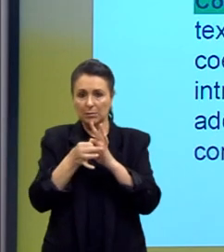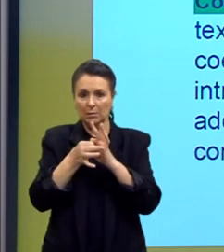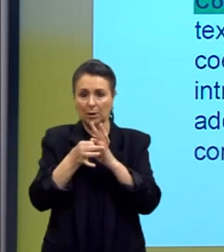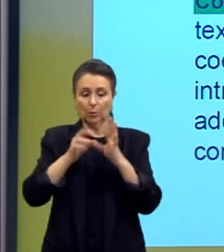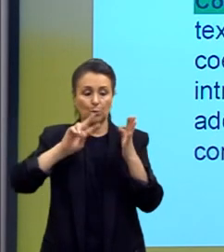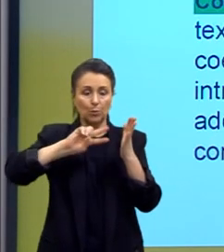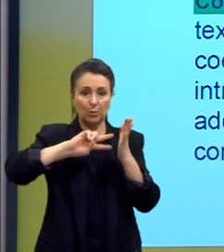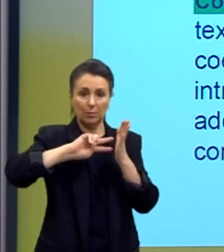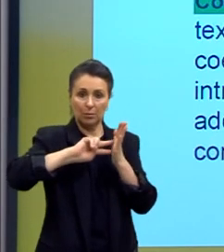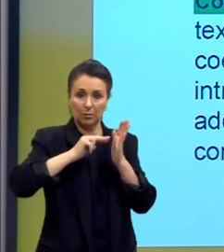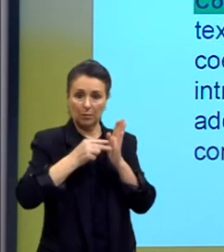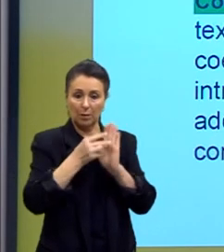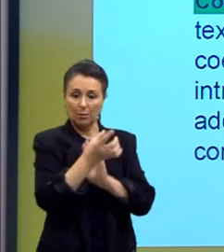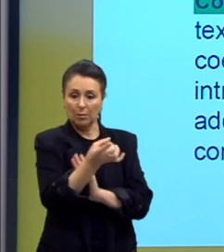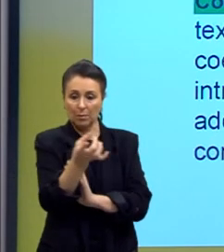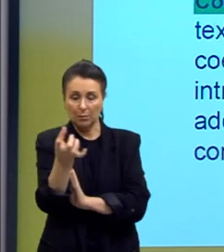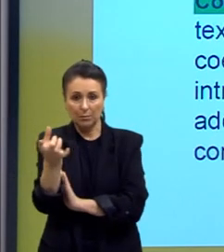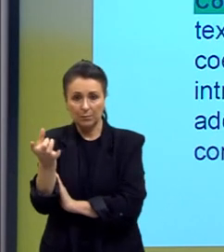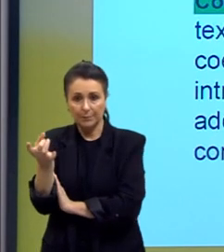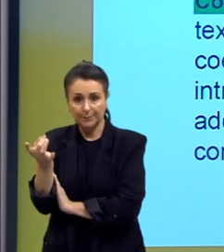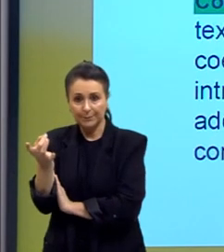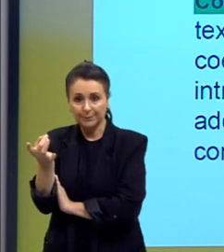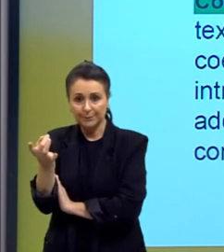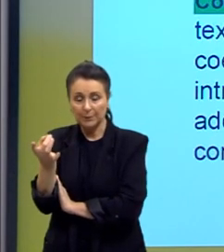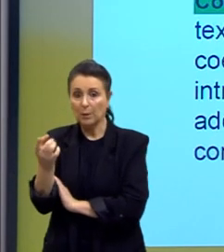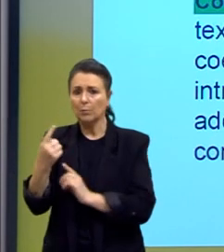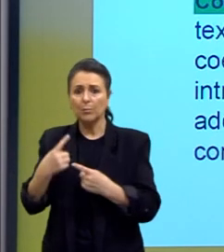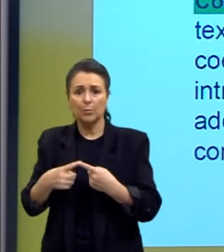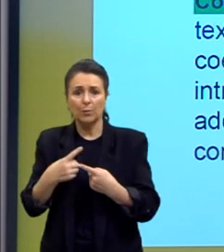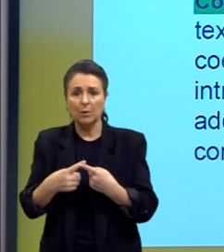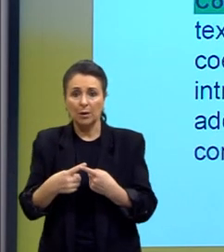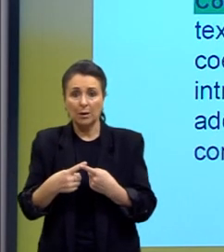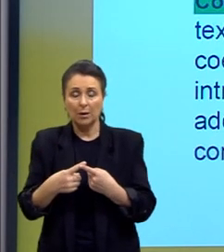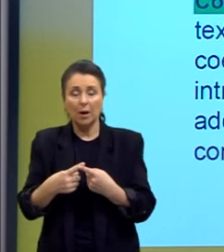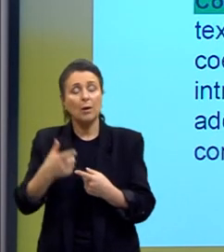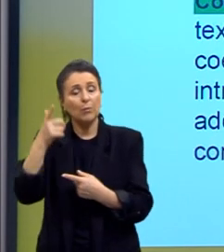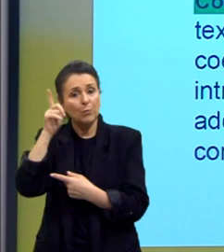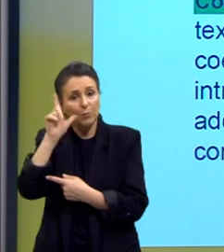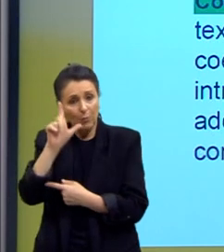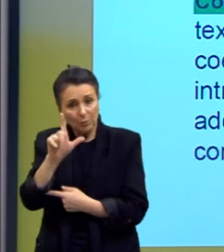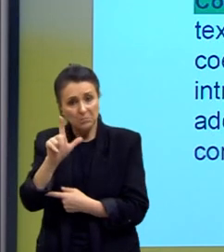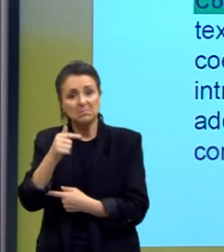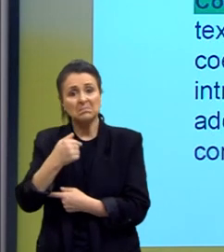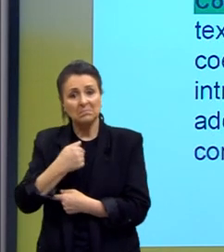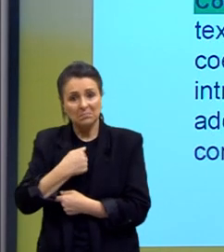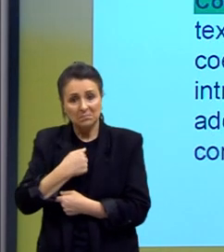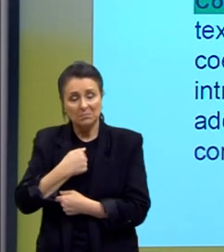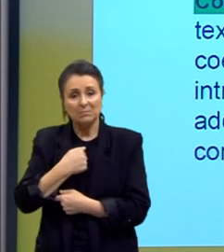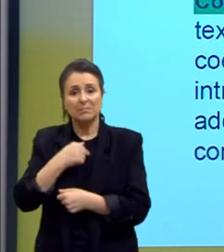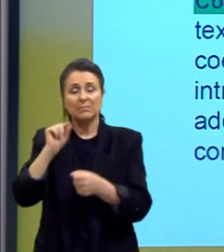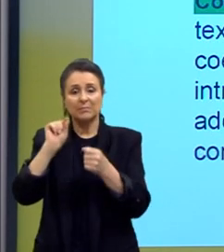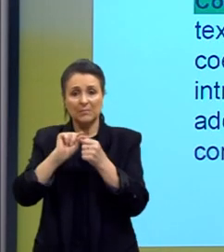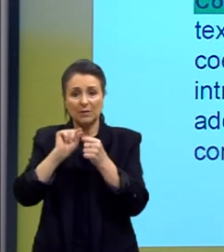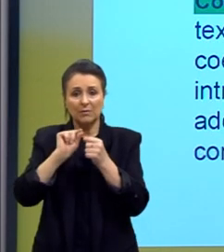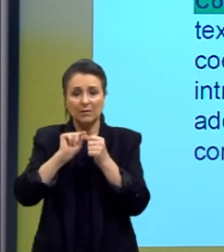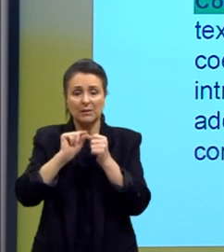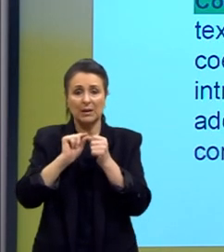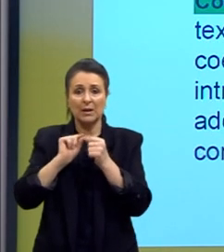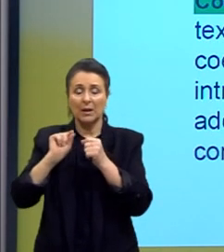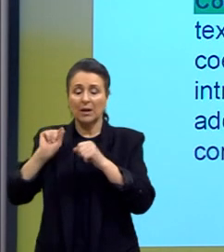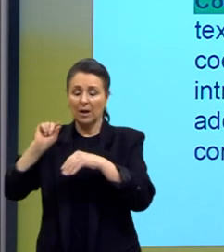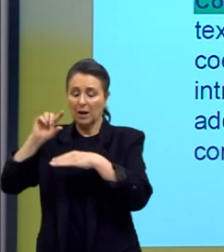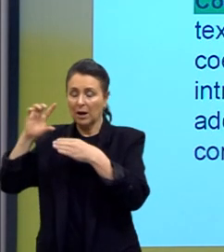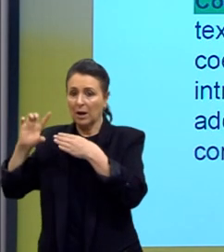significado de cada um deles para que, então, eu consiga promover a coerência